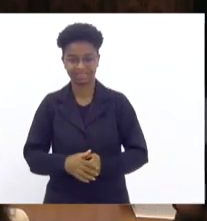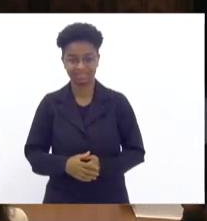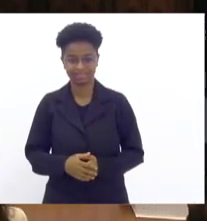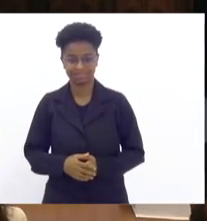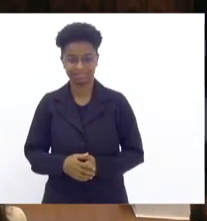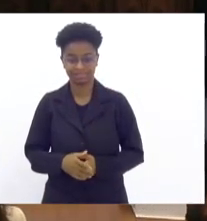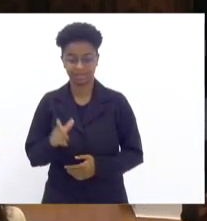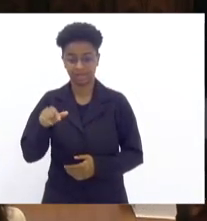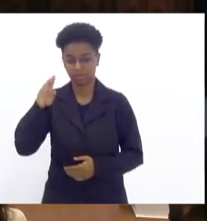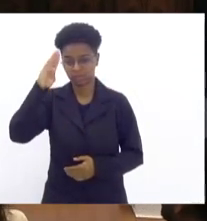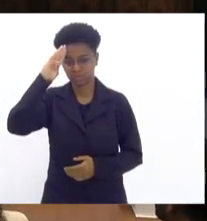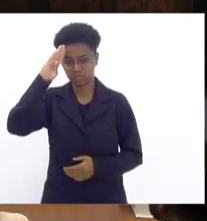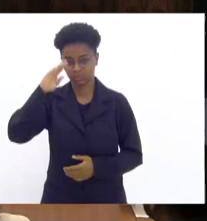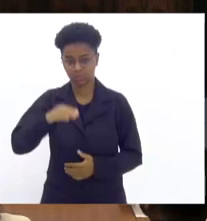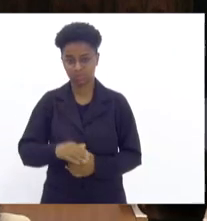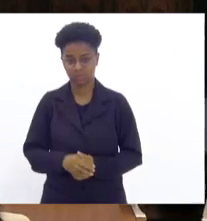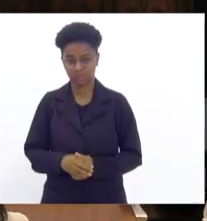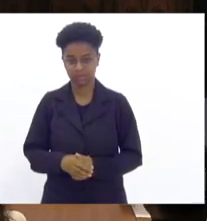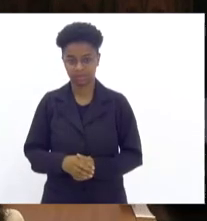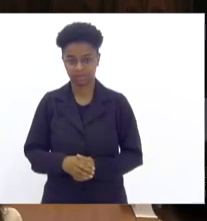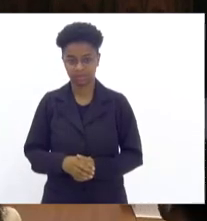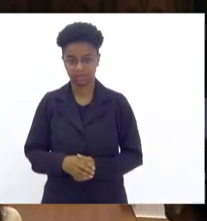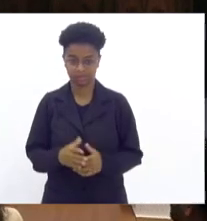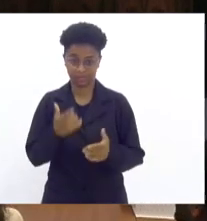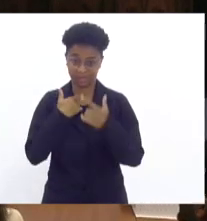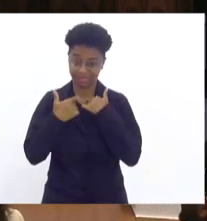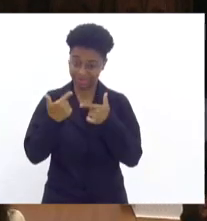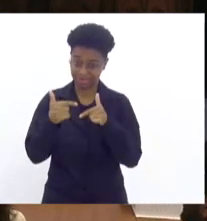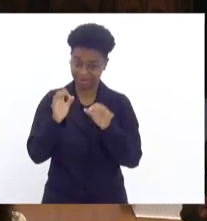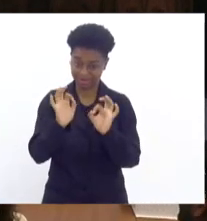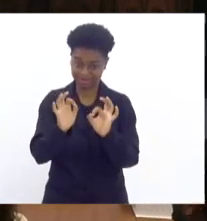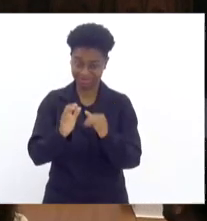soldado quartel quer trabalho, não é isso?